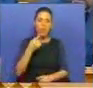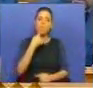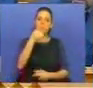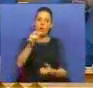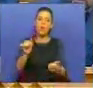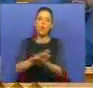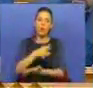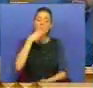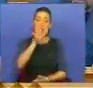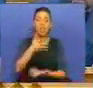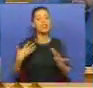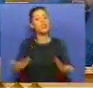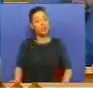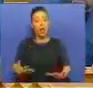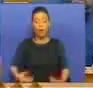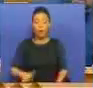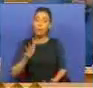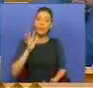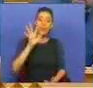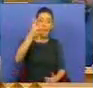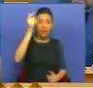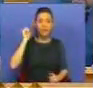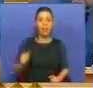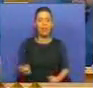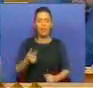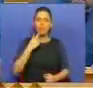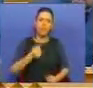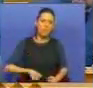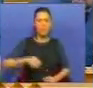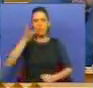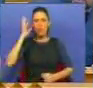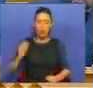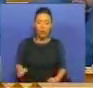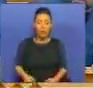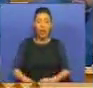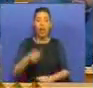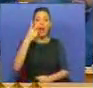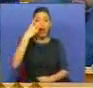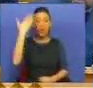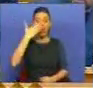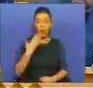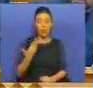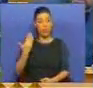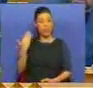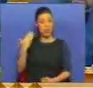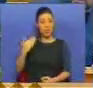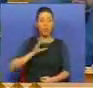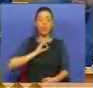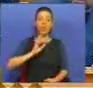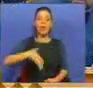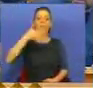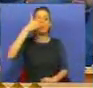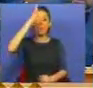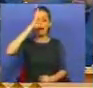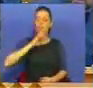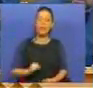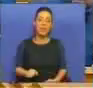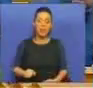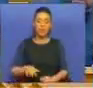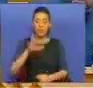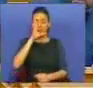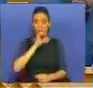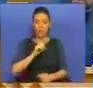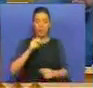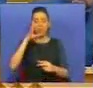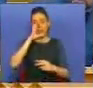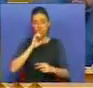notícia. Já agora, talvez venhamos a ter muitas. Há dois dias atrás, Sr. Primeiro-Ministro, o Ministro do